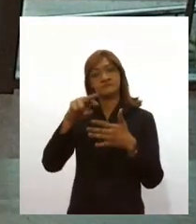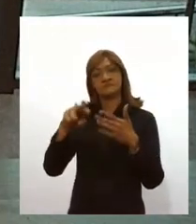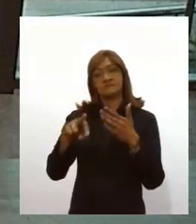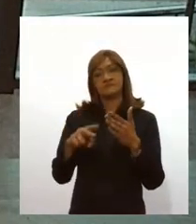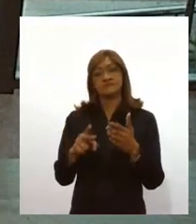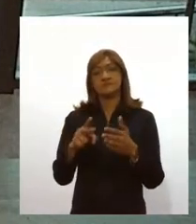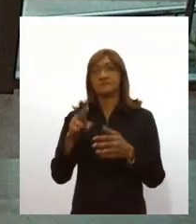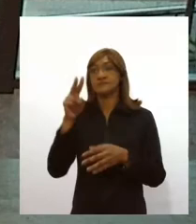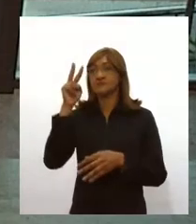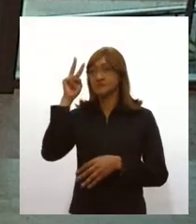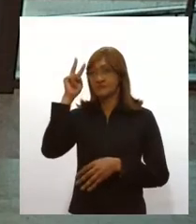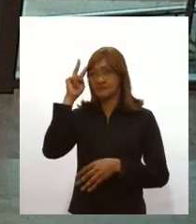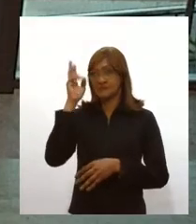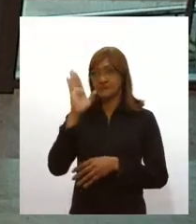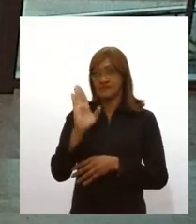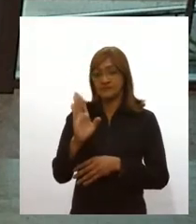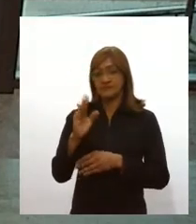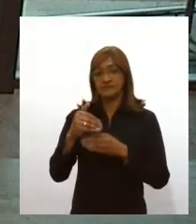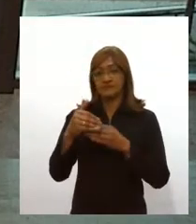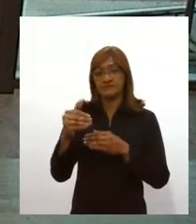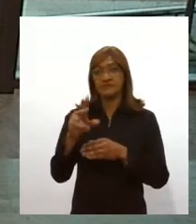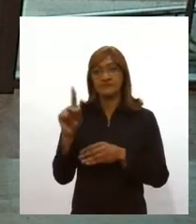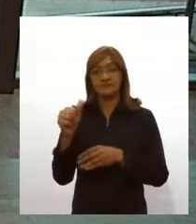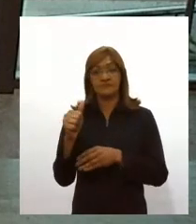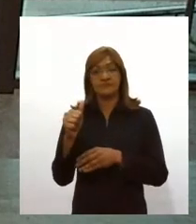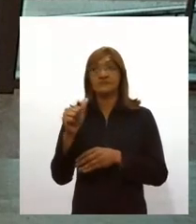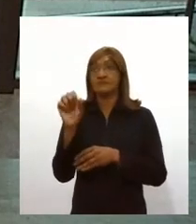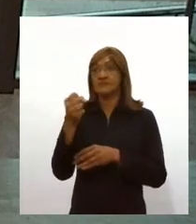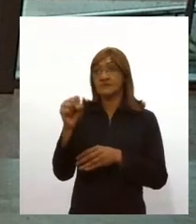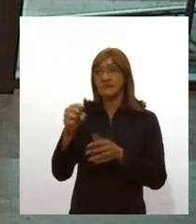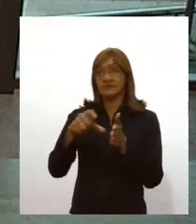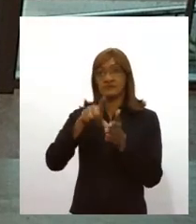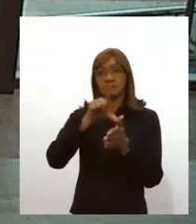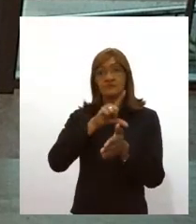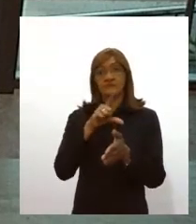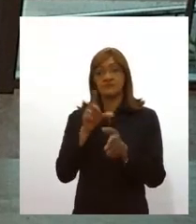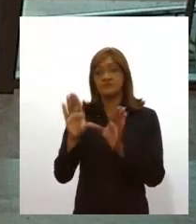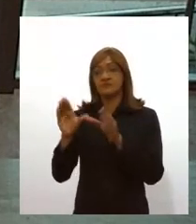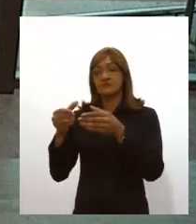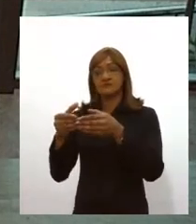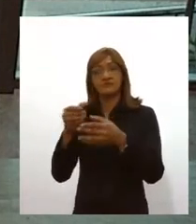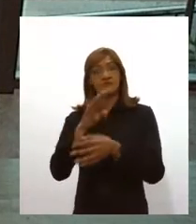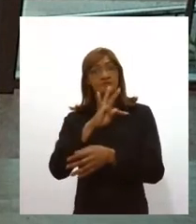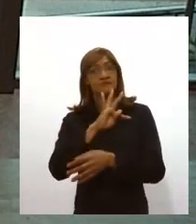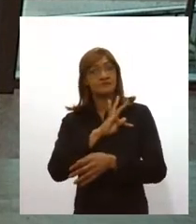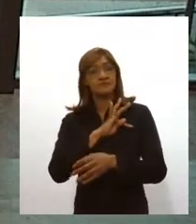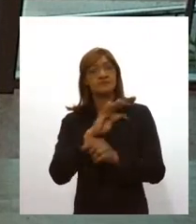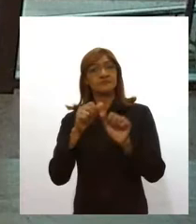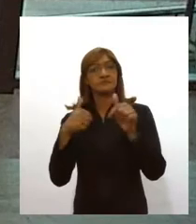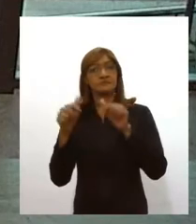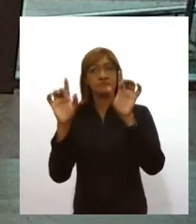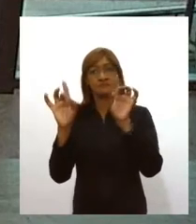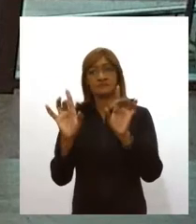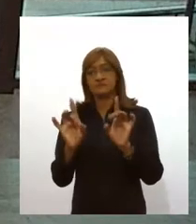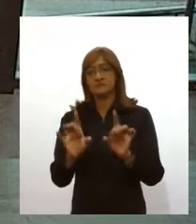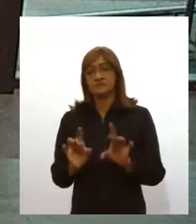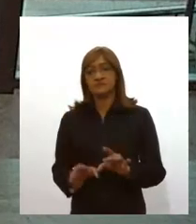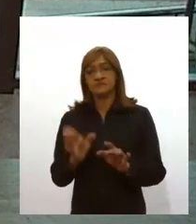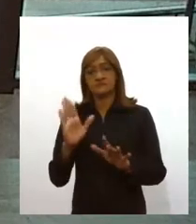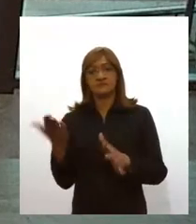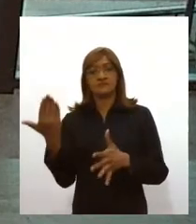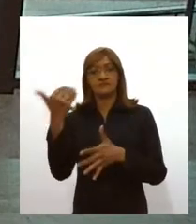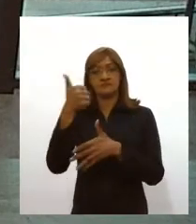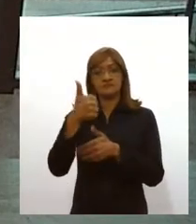da próxima semana. Desde o dia 8 de setembro, o Comitê Técnico Científico e de Atividades Especiais passou a substituir